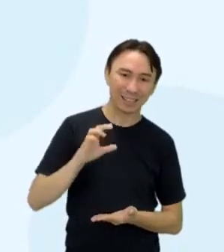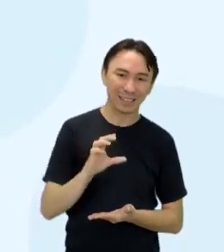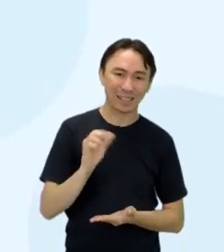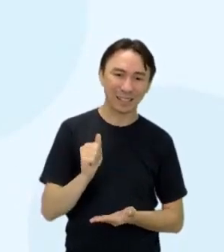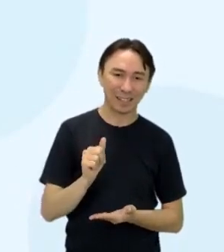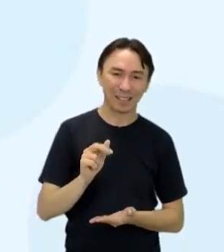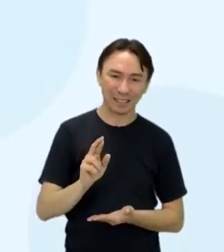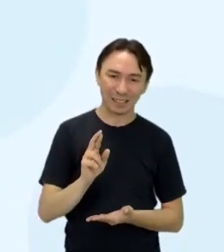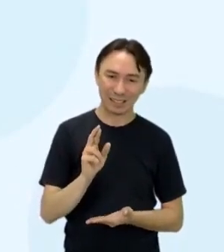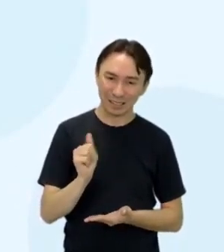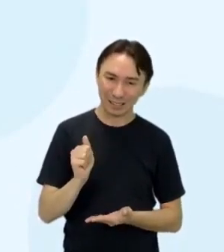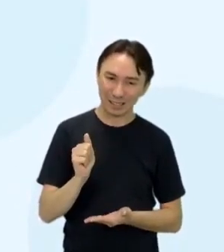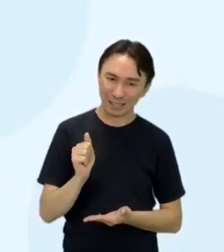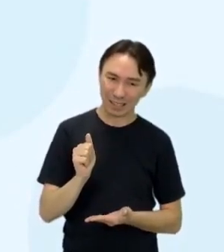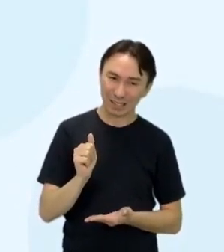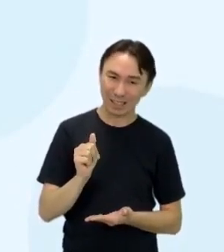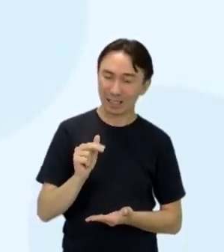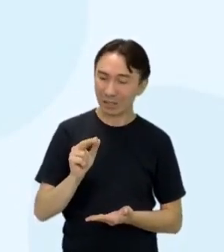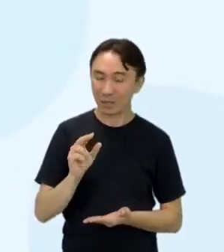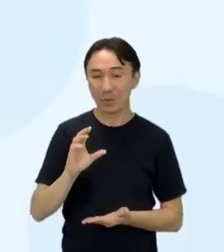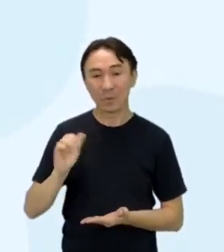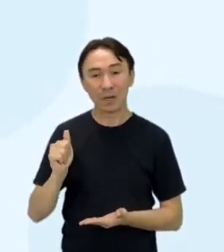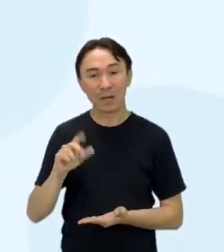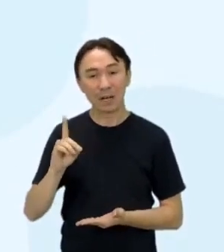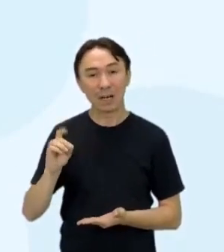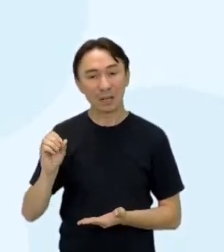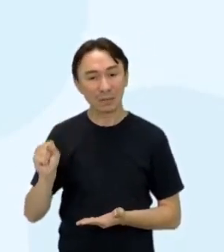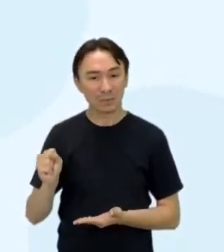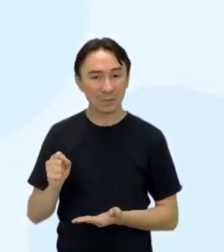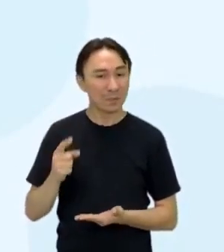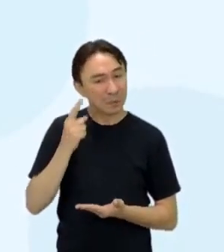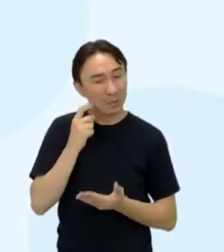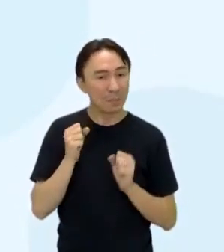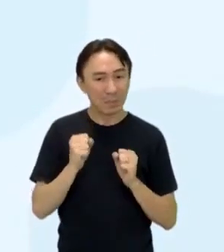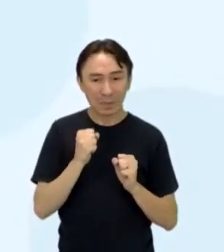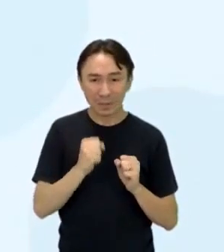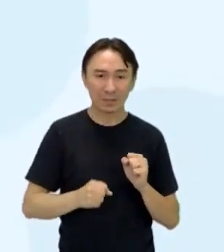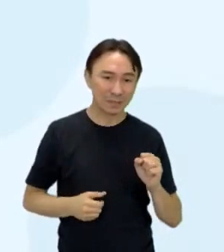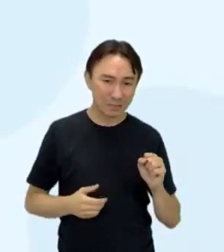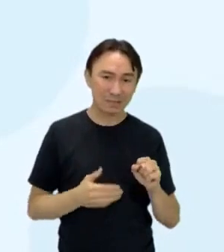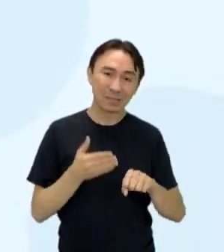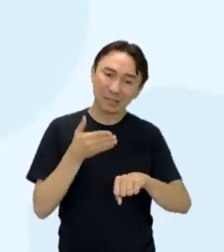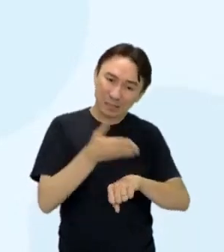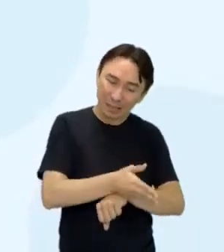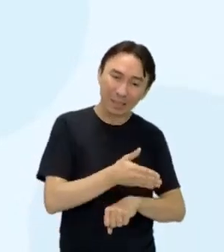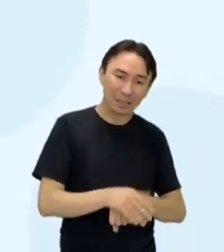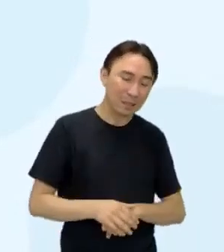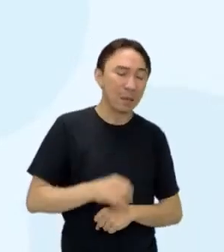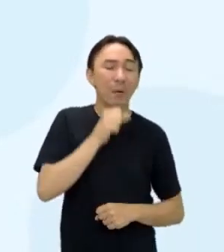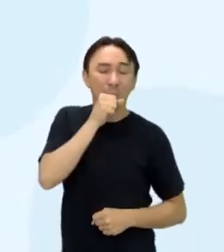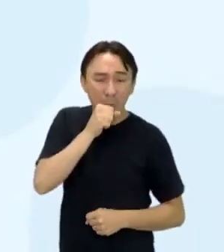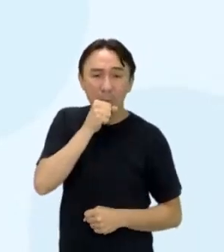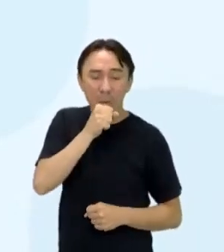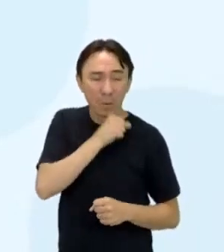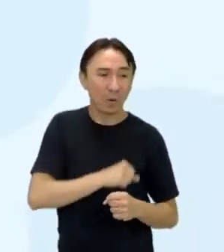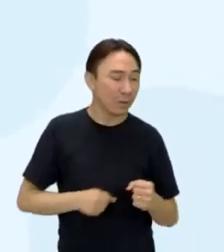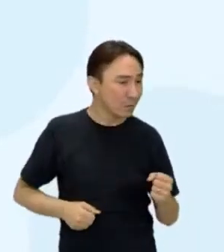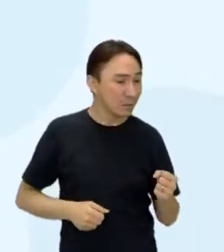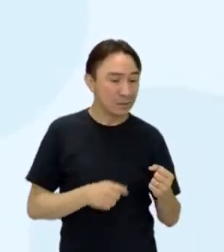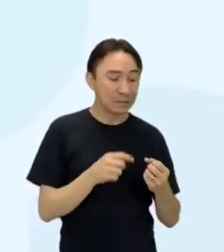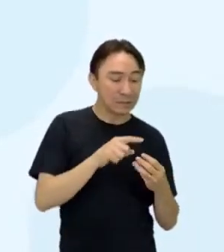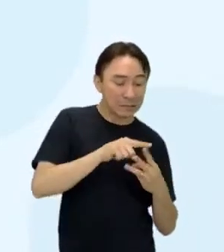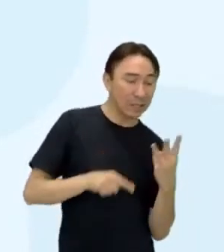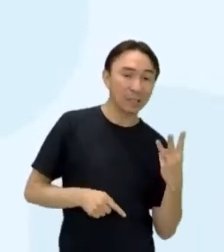podem entrar no bonde com a condição de não tossirem mais de três vezes dentro de uma hora e, no caso de pigarro, quatro. E aí eu